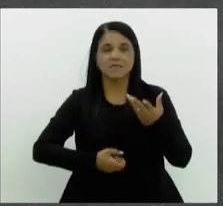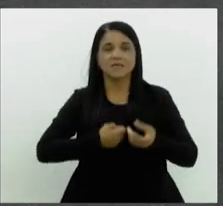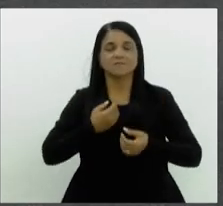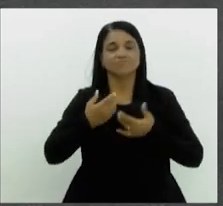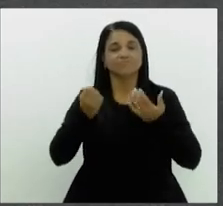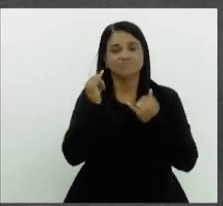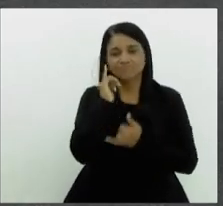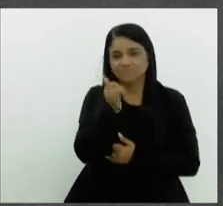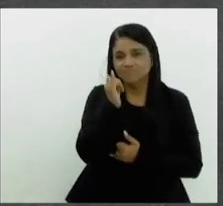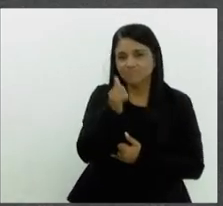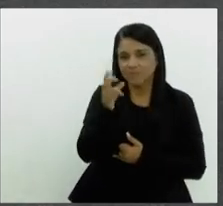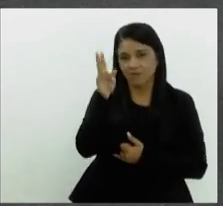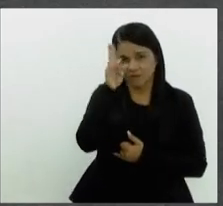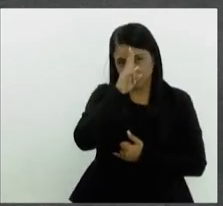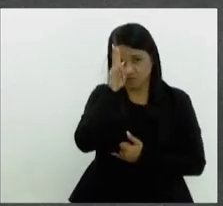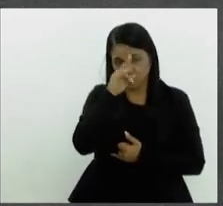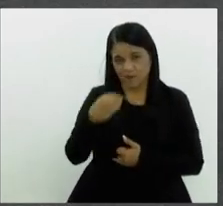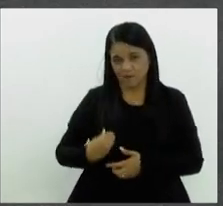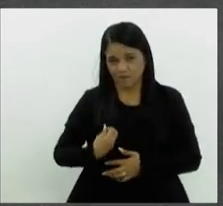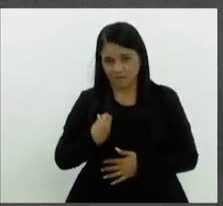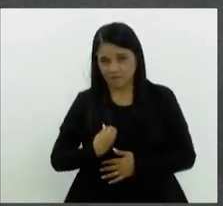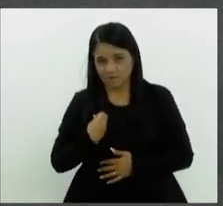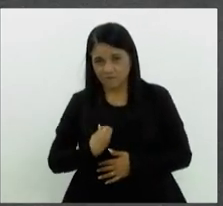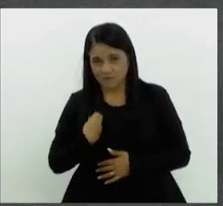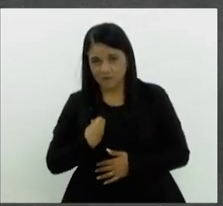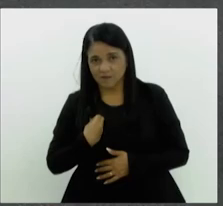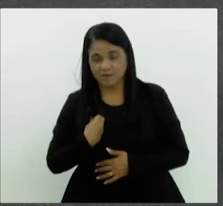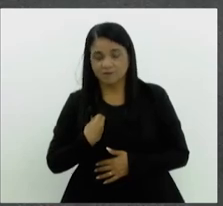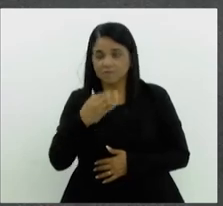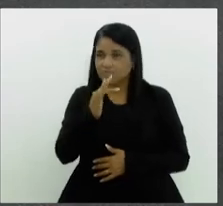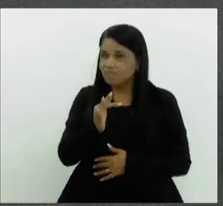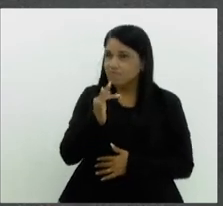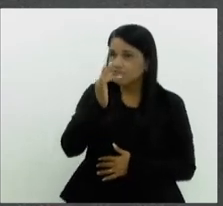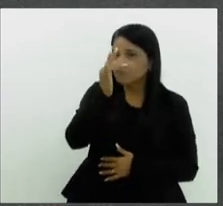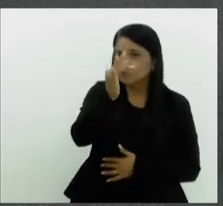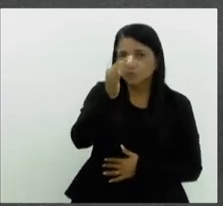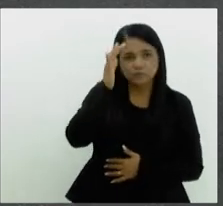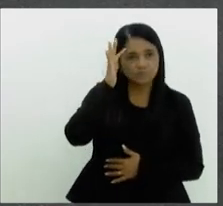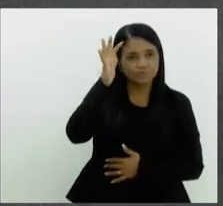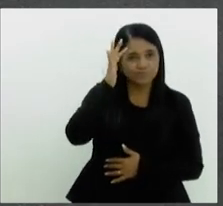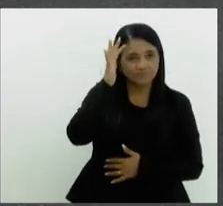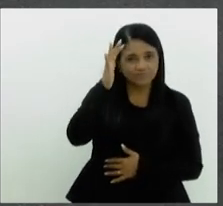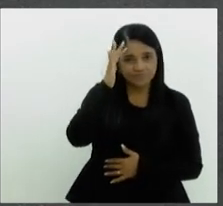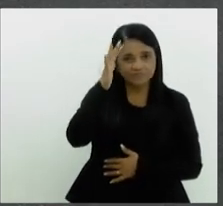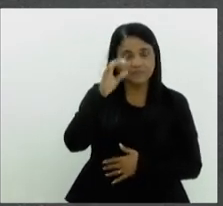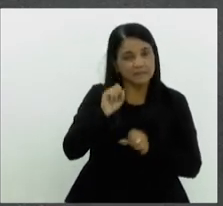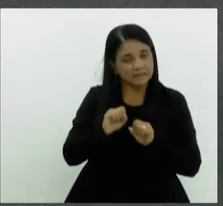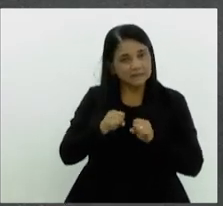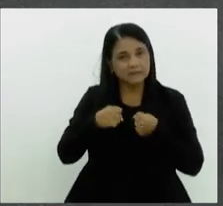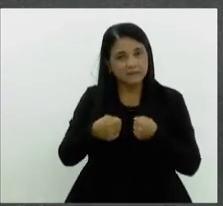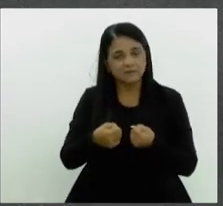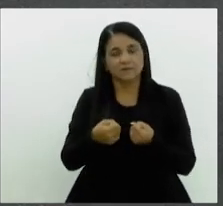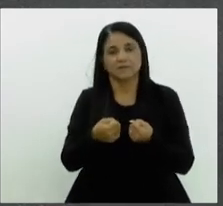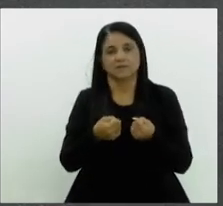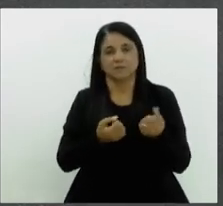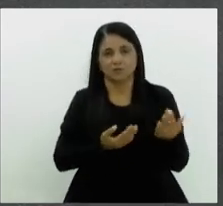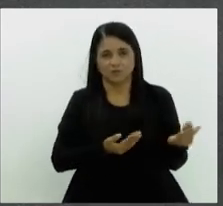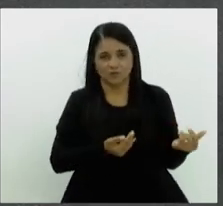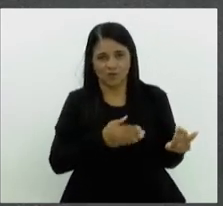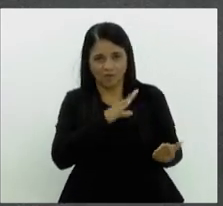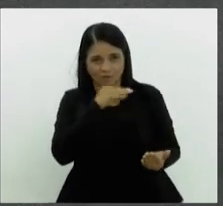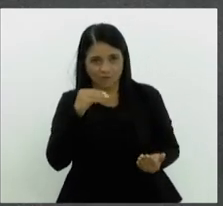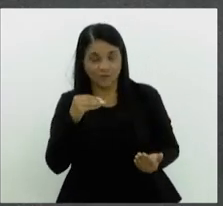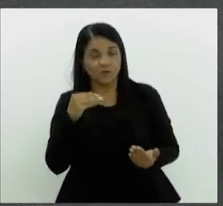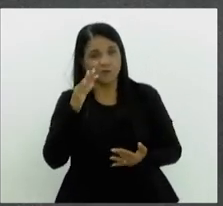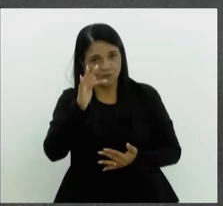refletir sobre ele e, acima de tudo, traçar horizontes do futuro, em defesa do futuro desse jovem. Então, é